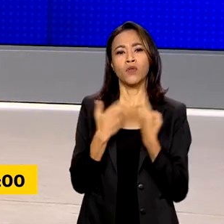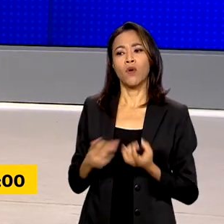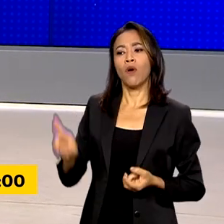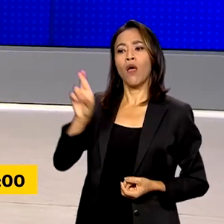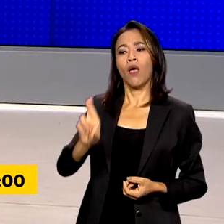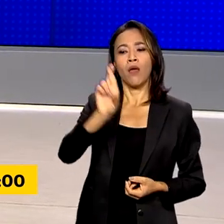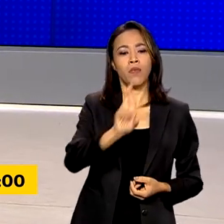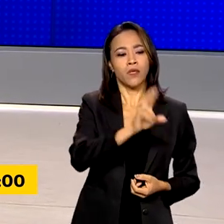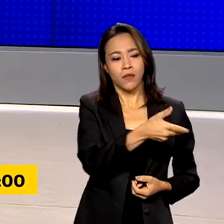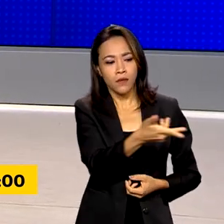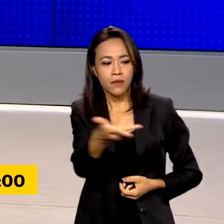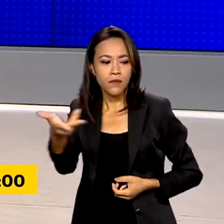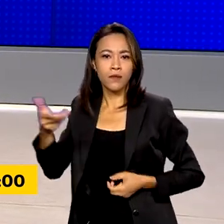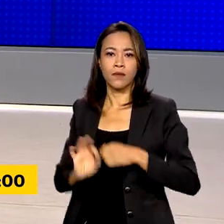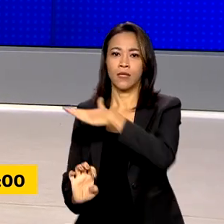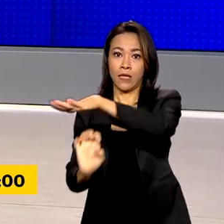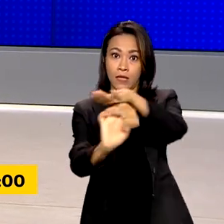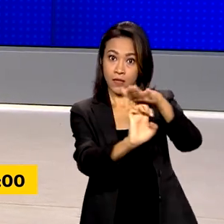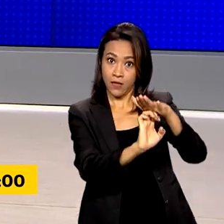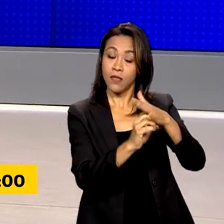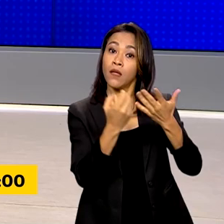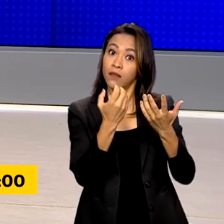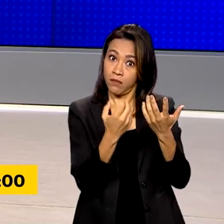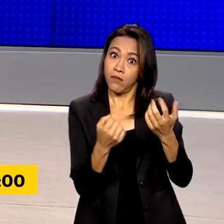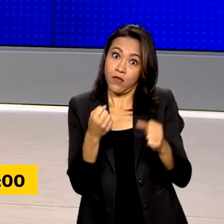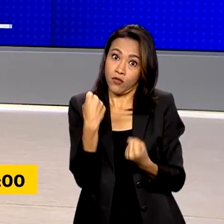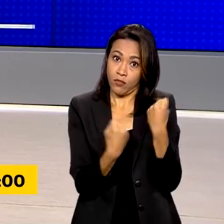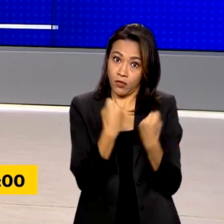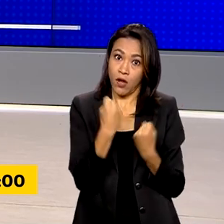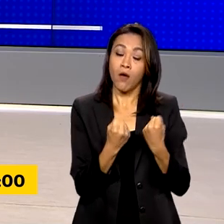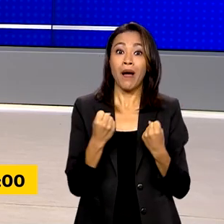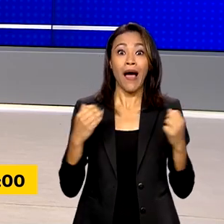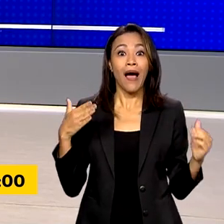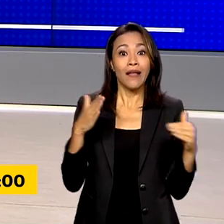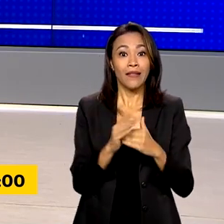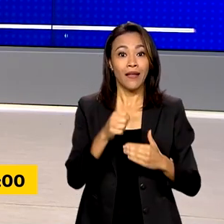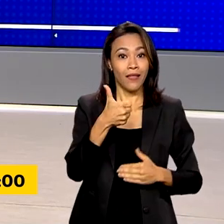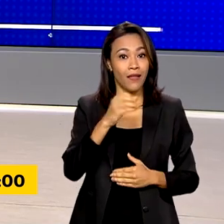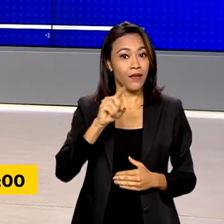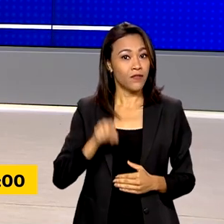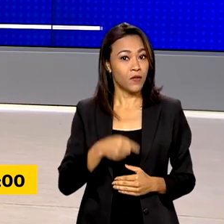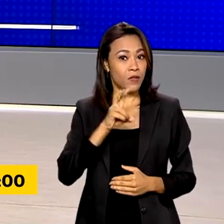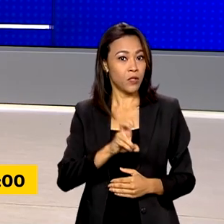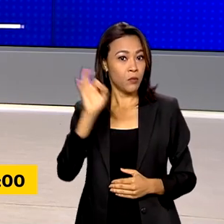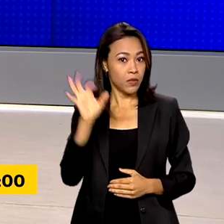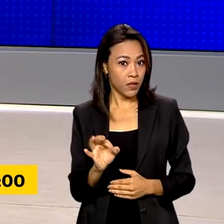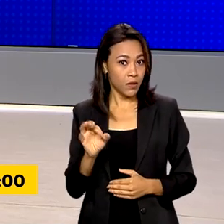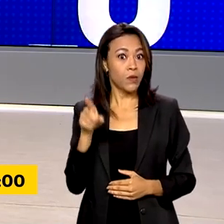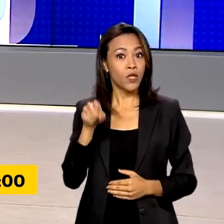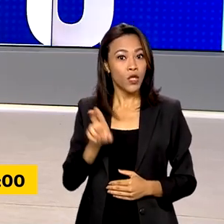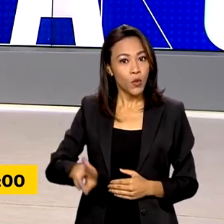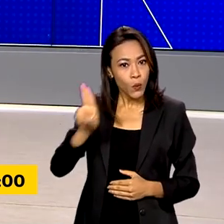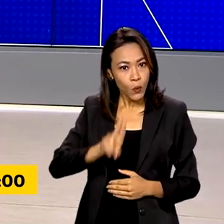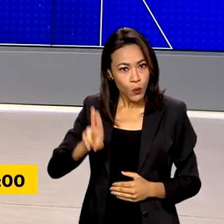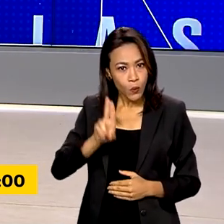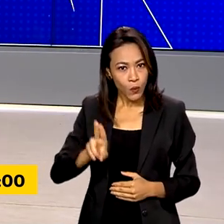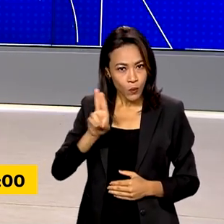automotivo. Os descontos podem chegar a 10,5% para veículos que utilizam mais peças